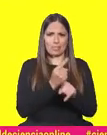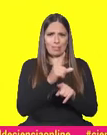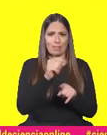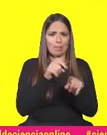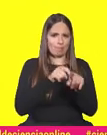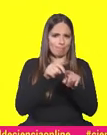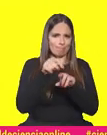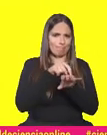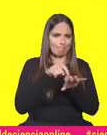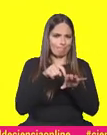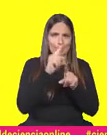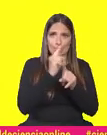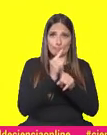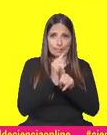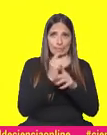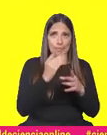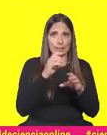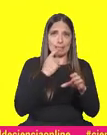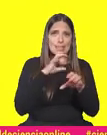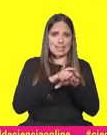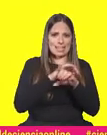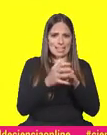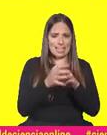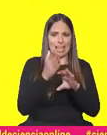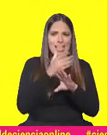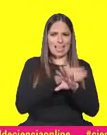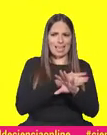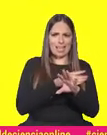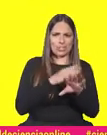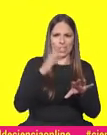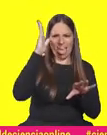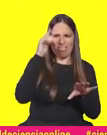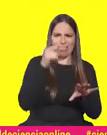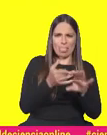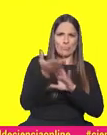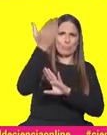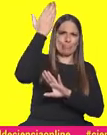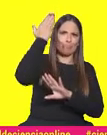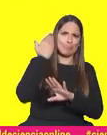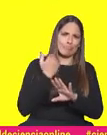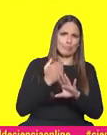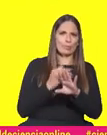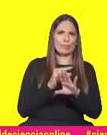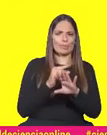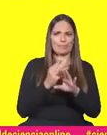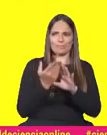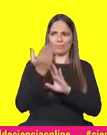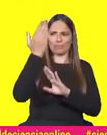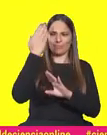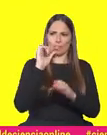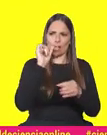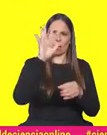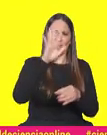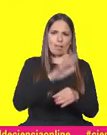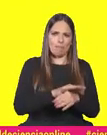vegetais de calcite. Mas esta rocha formou-se muito antes de haver dinossauros na terra. Ela formou-se quando os marmos da altura estavam